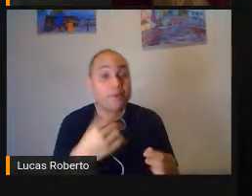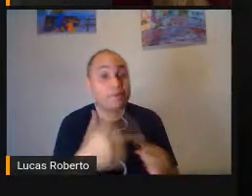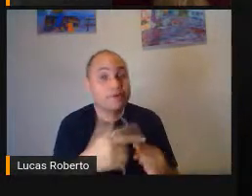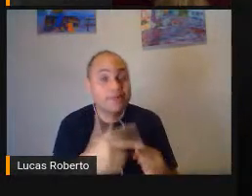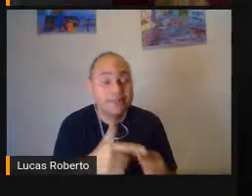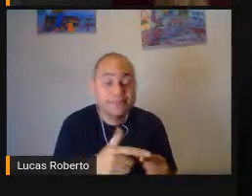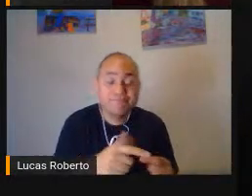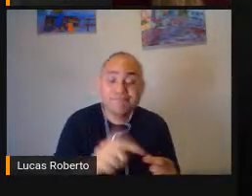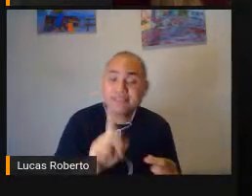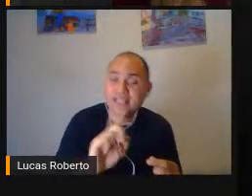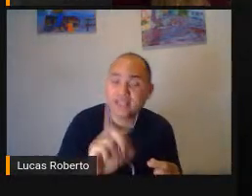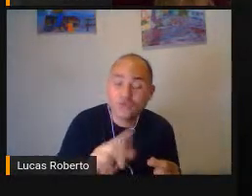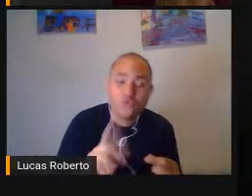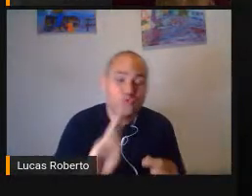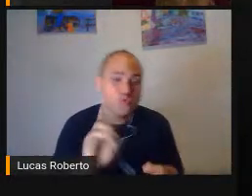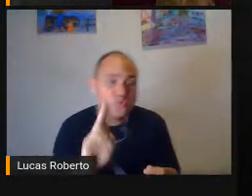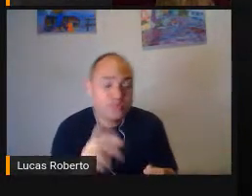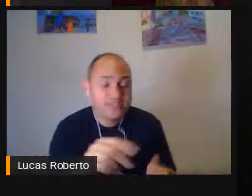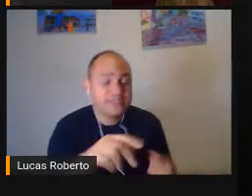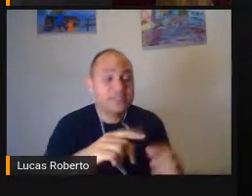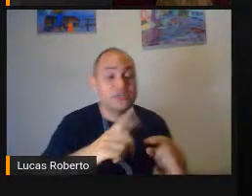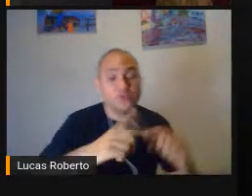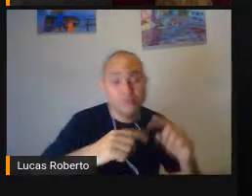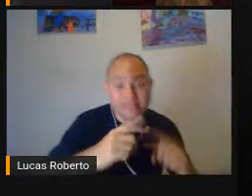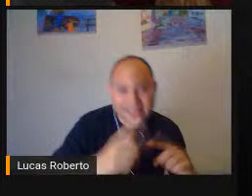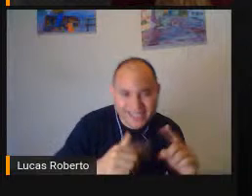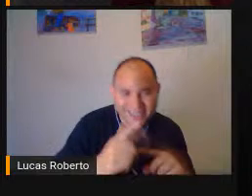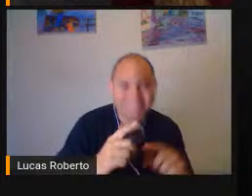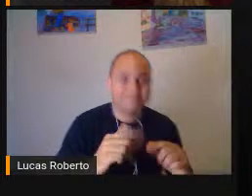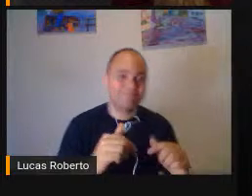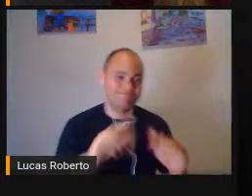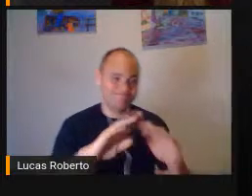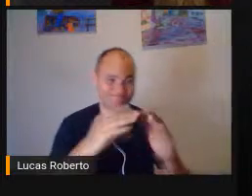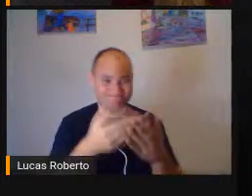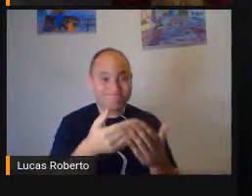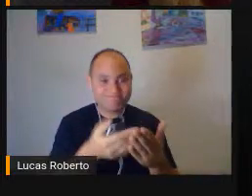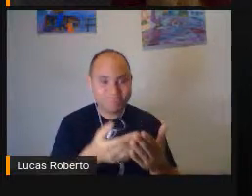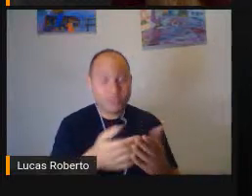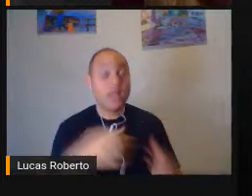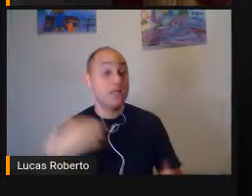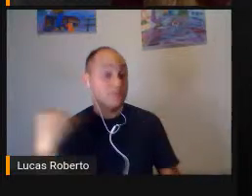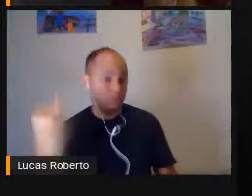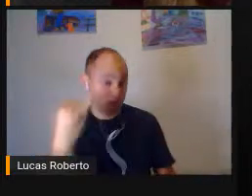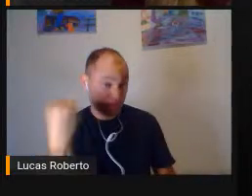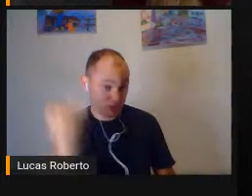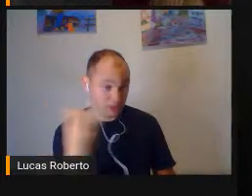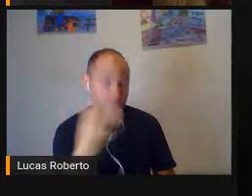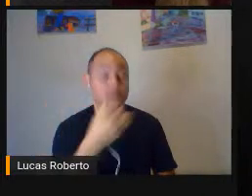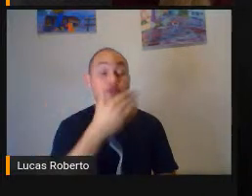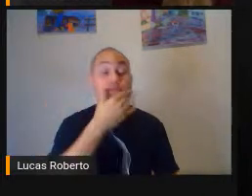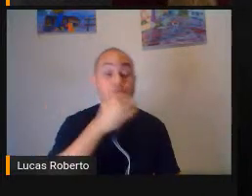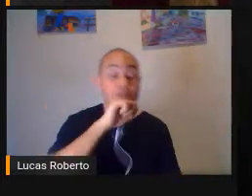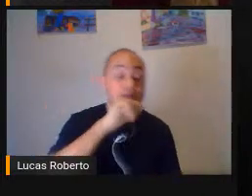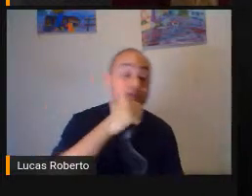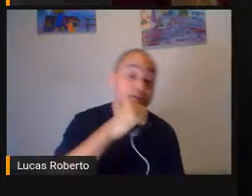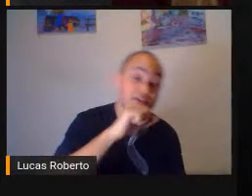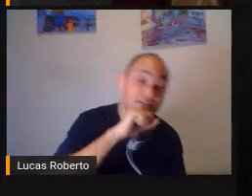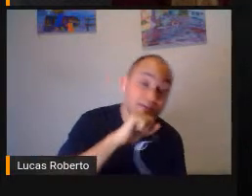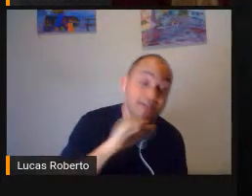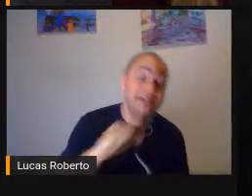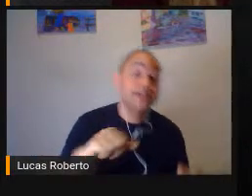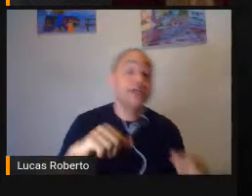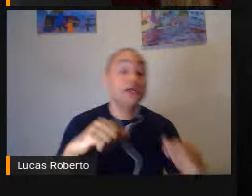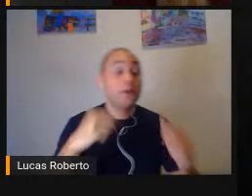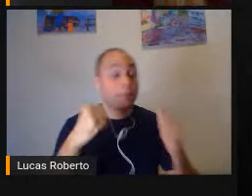Então é importante Que os pais Também trabalham Seja o resíduo visual Ou seja Os sentidos